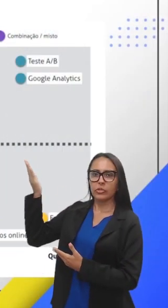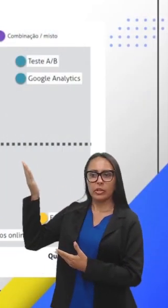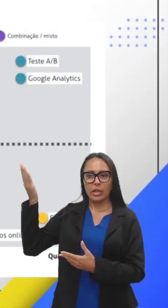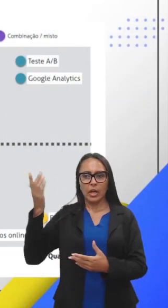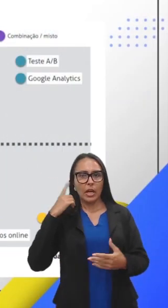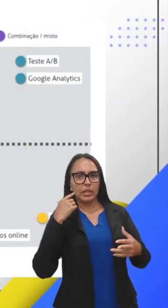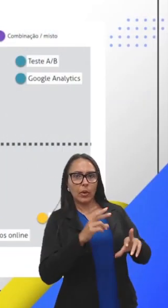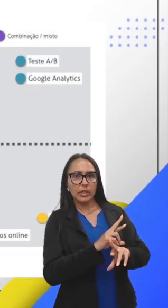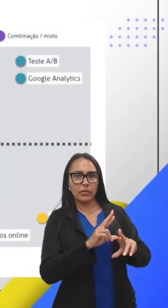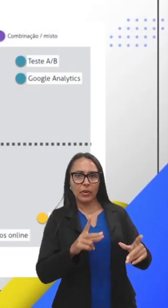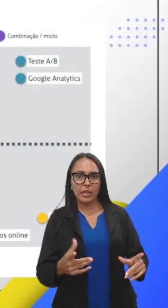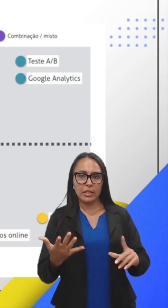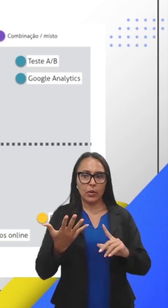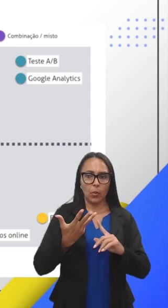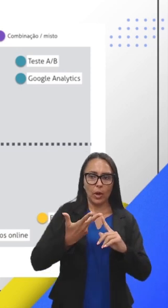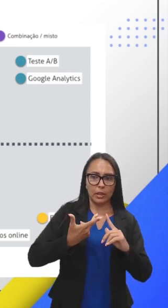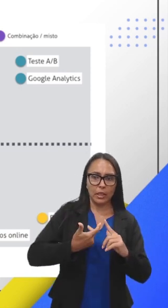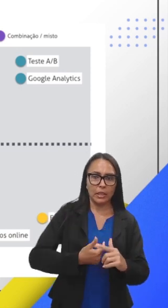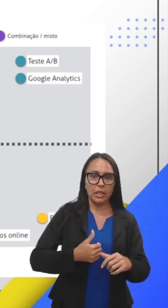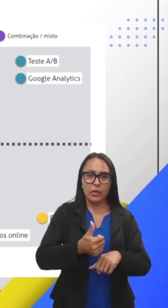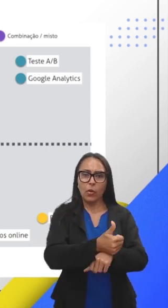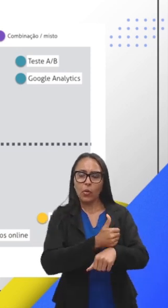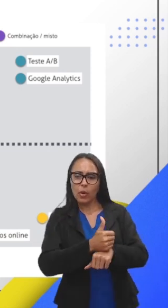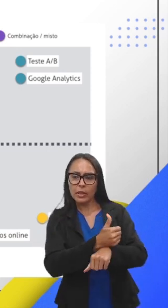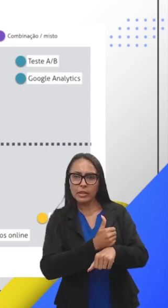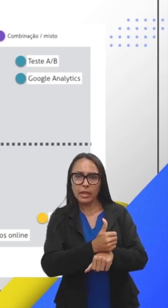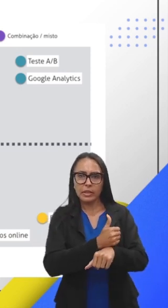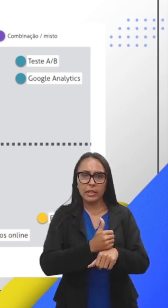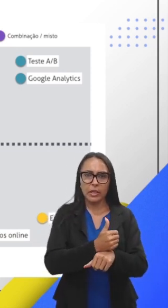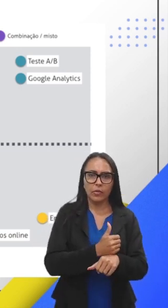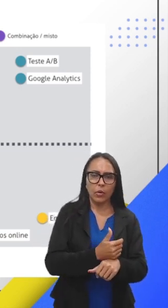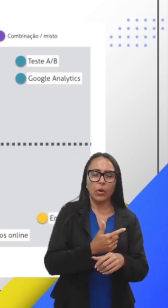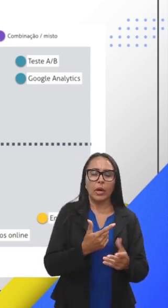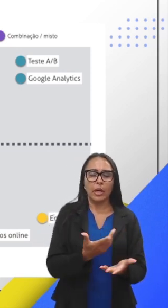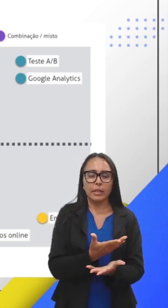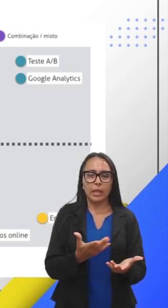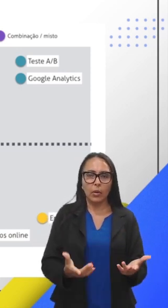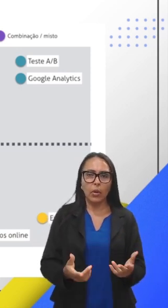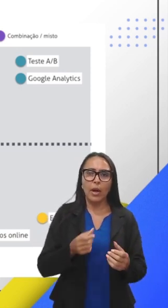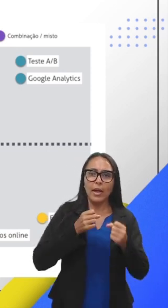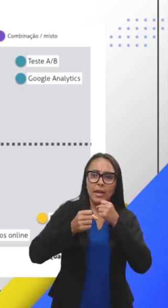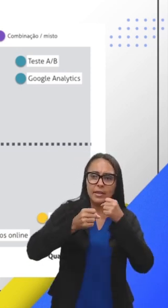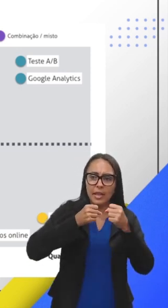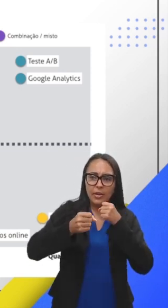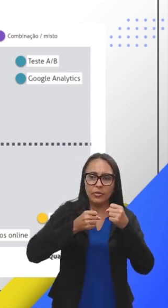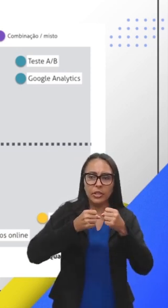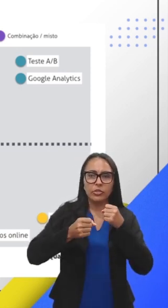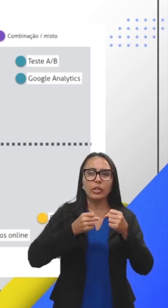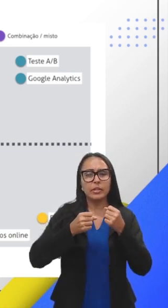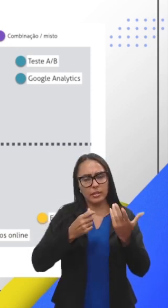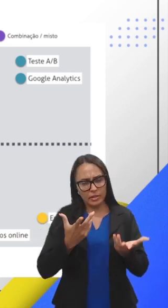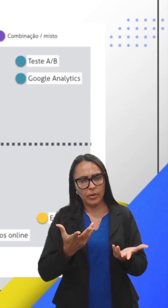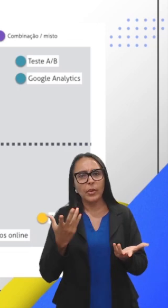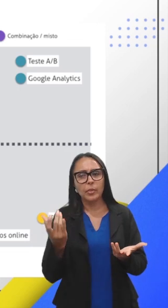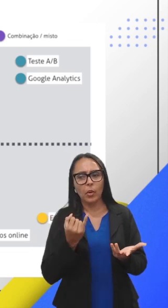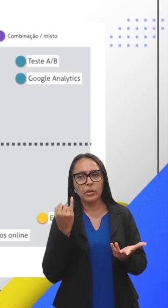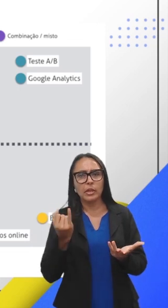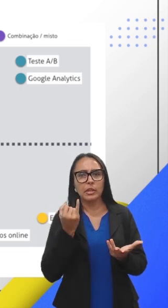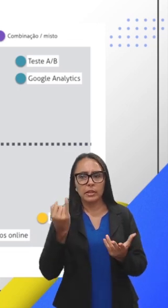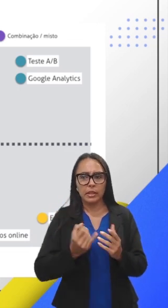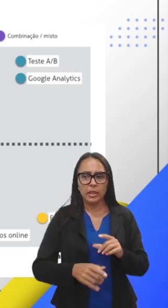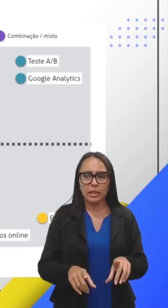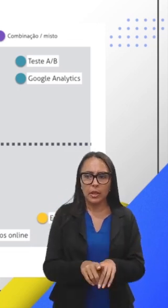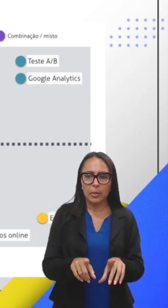qualitativo, quantitativo, as abordagens, e para que servem, então, entrevistas é quantitativo, grupo de discussão é